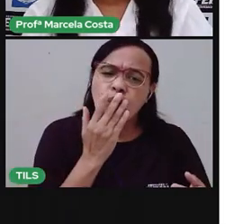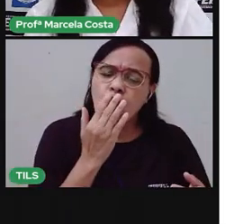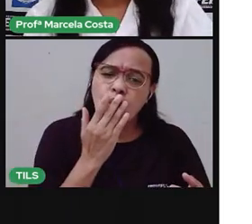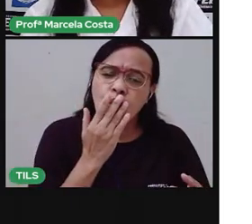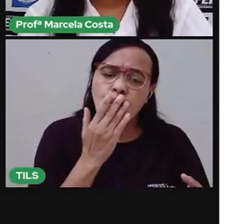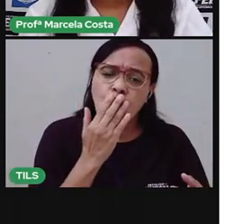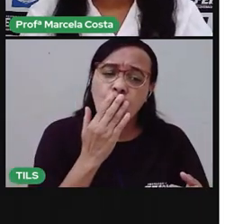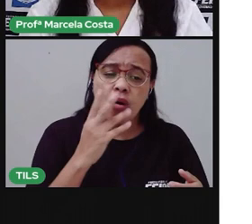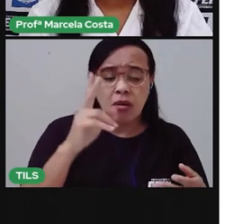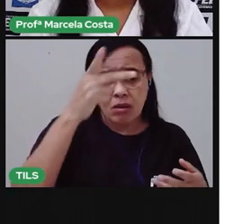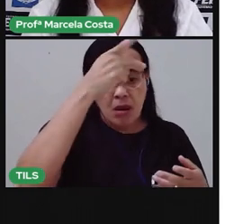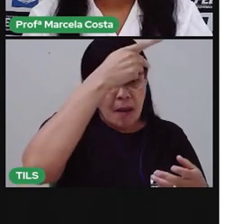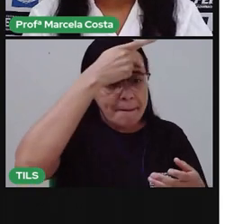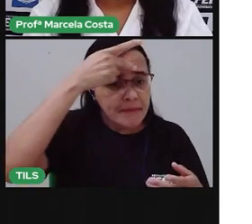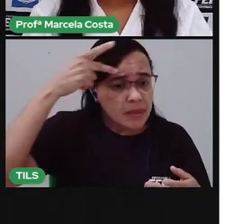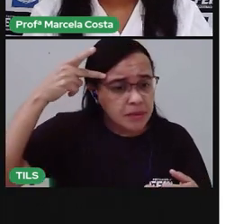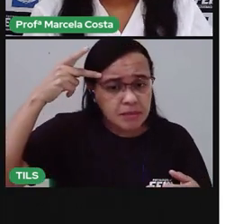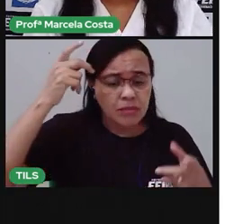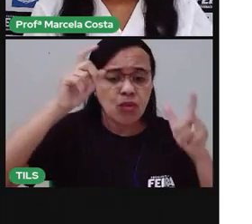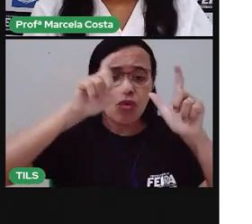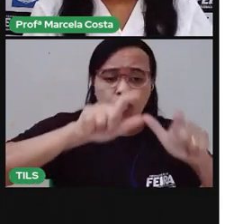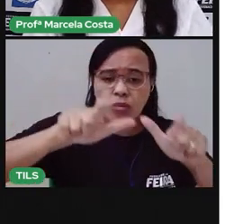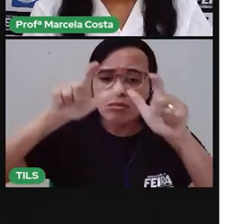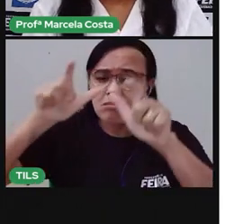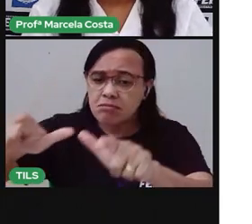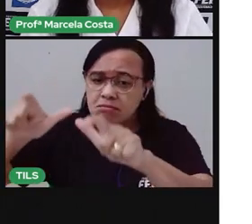as pessoas, os lugares.